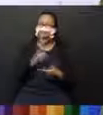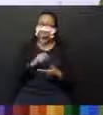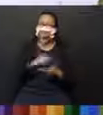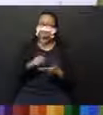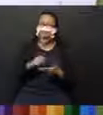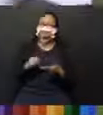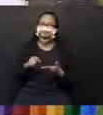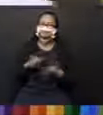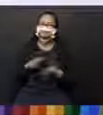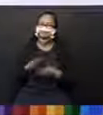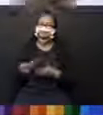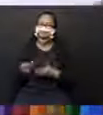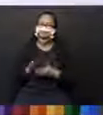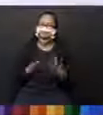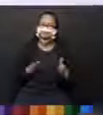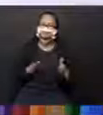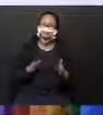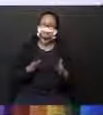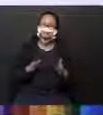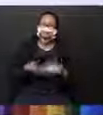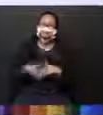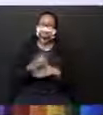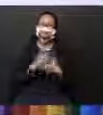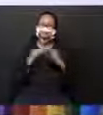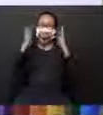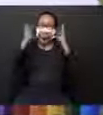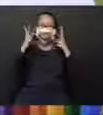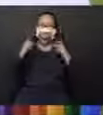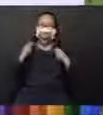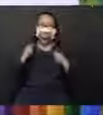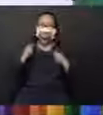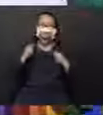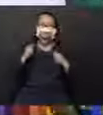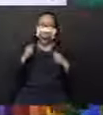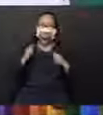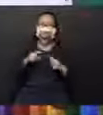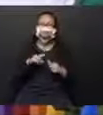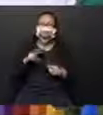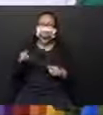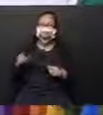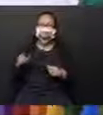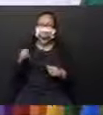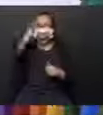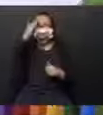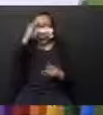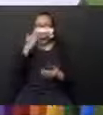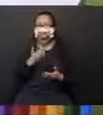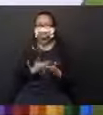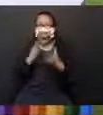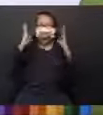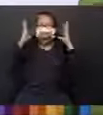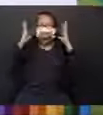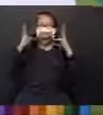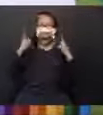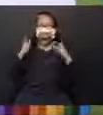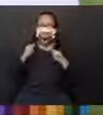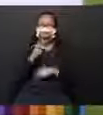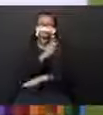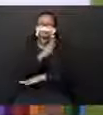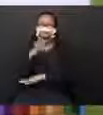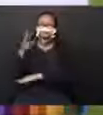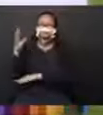leõezinhos. E eu tenho uma surpresa para vocês. Vocês não acreditam que o rei da floresta também veio aqui?